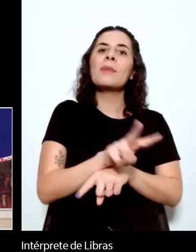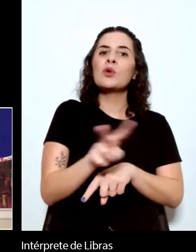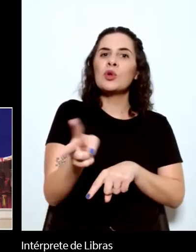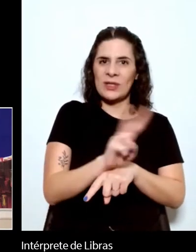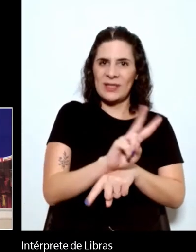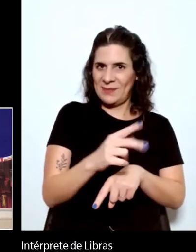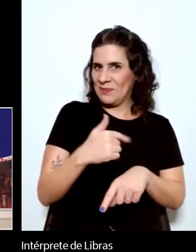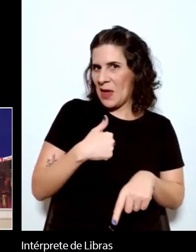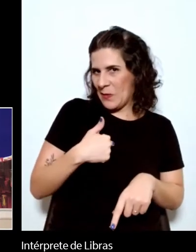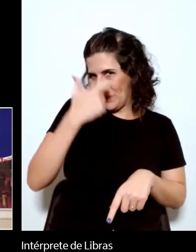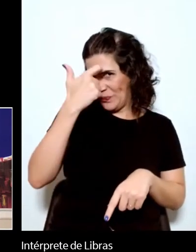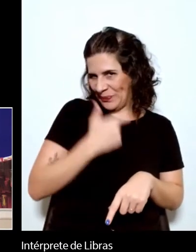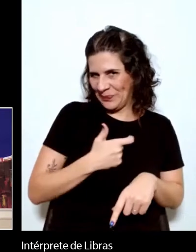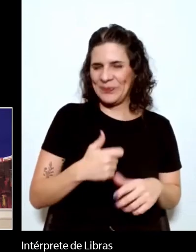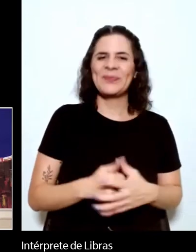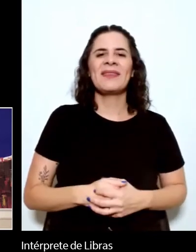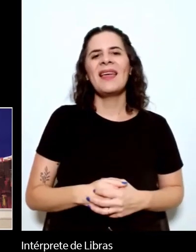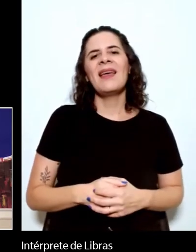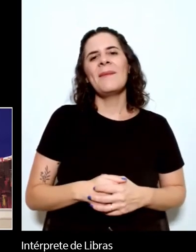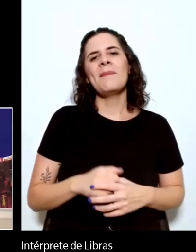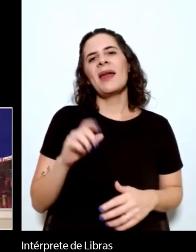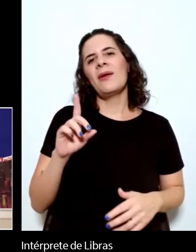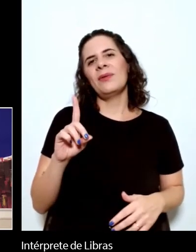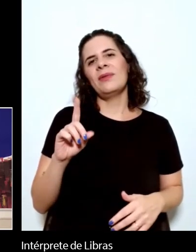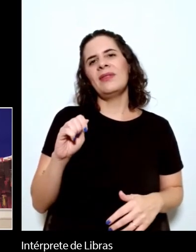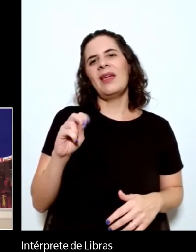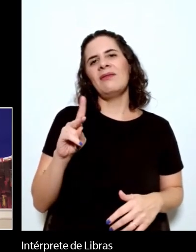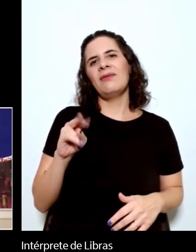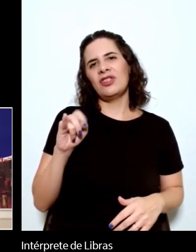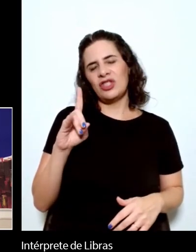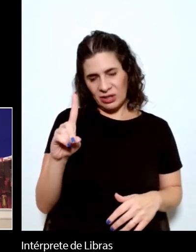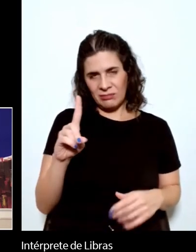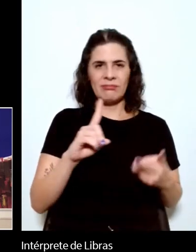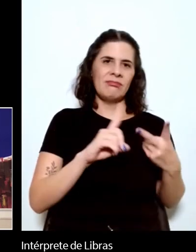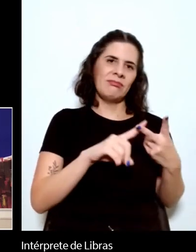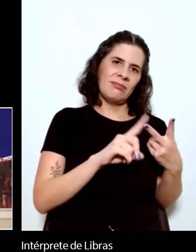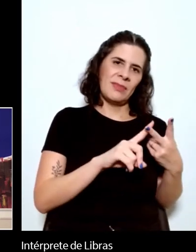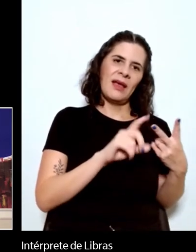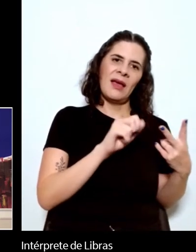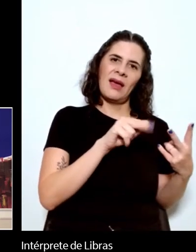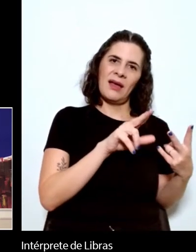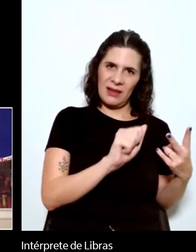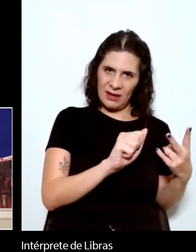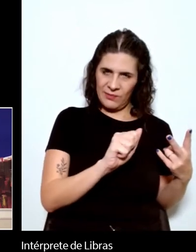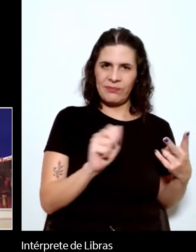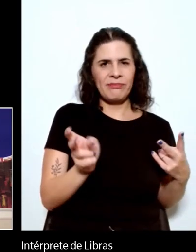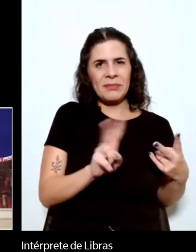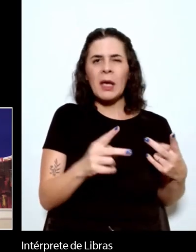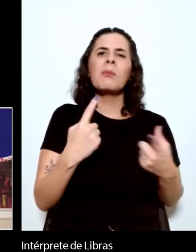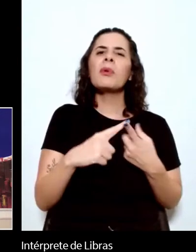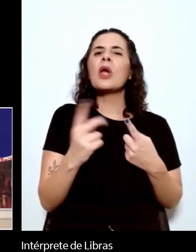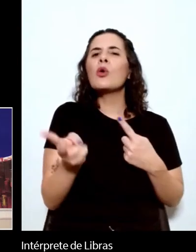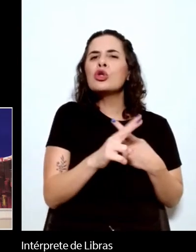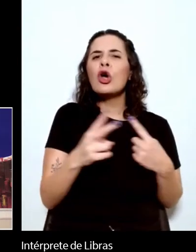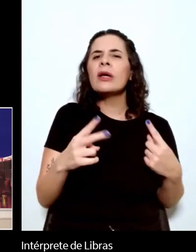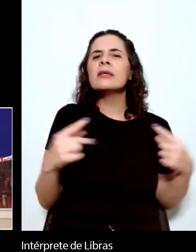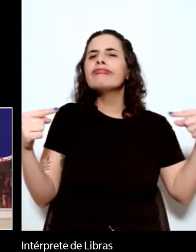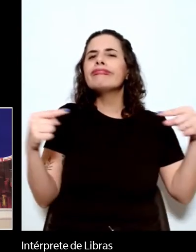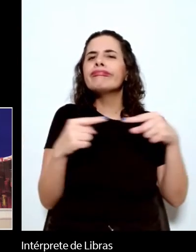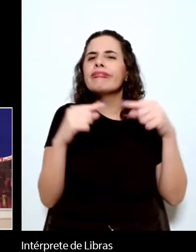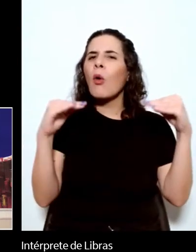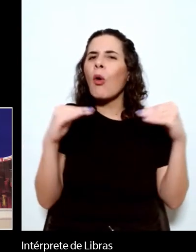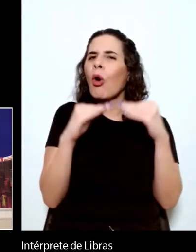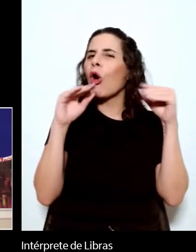Jackson e para a Ana Cláudia Suriani, porque é um ponto incomum na apresentação dos dois. E o ponto